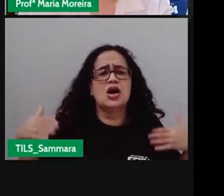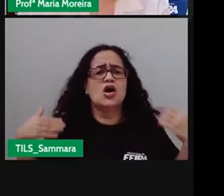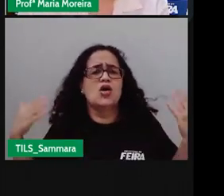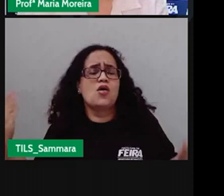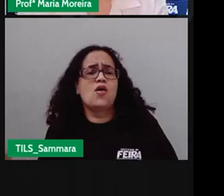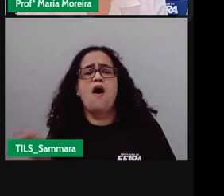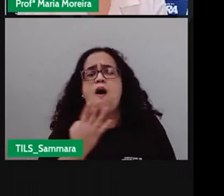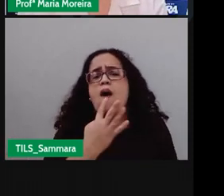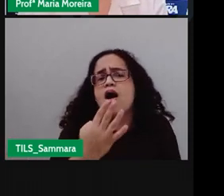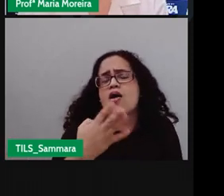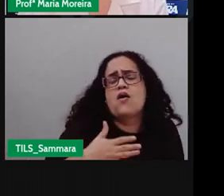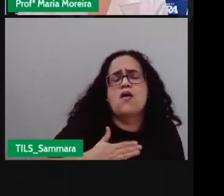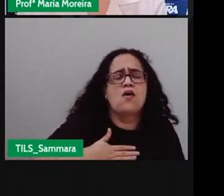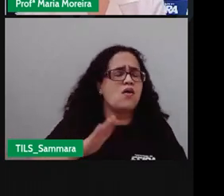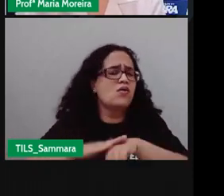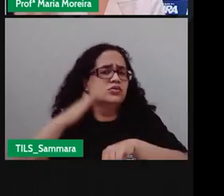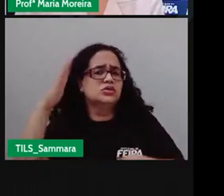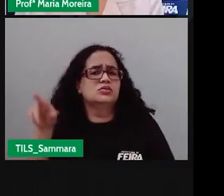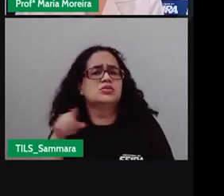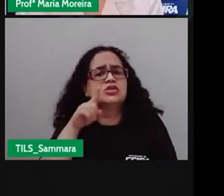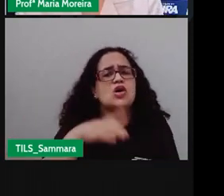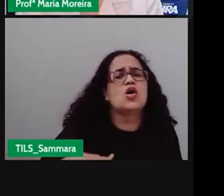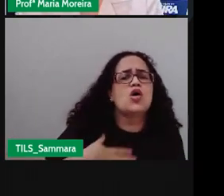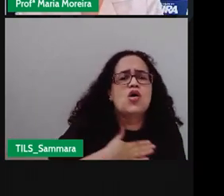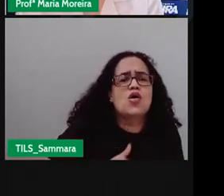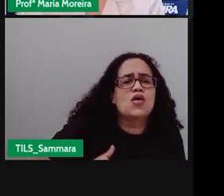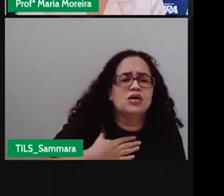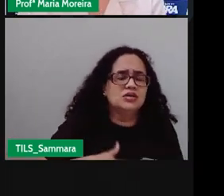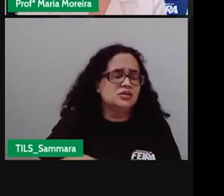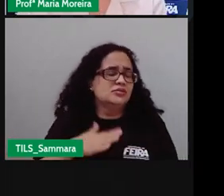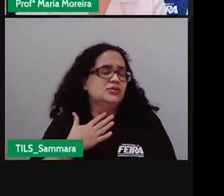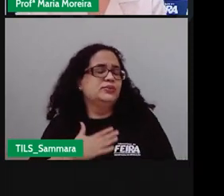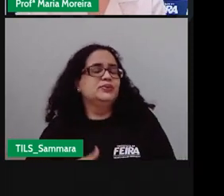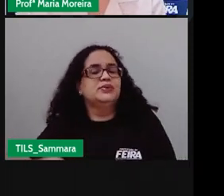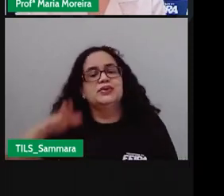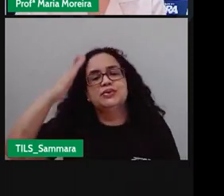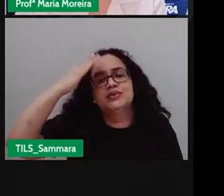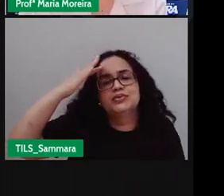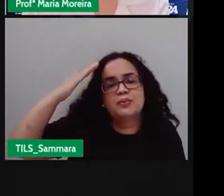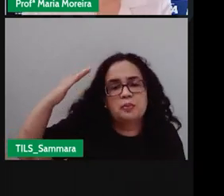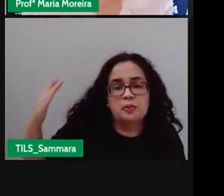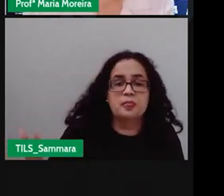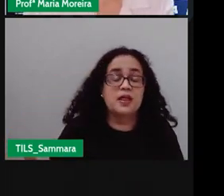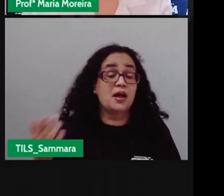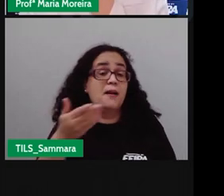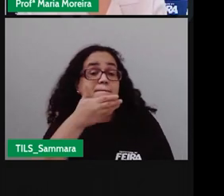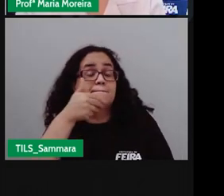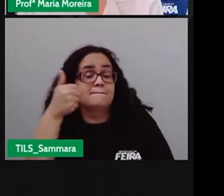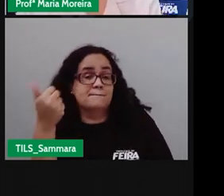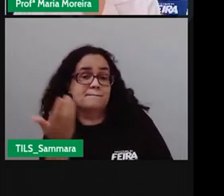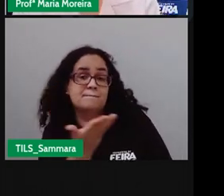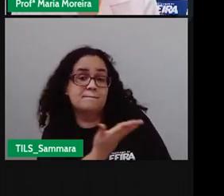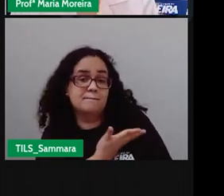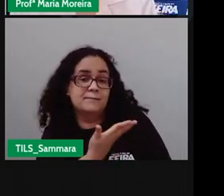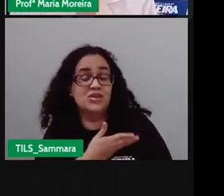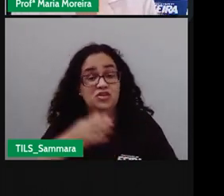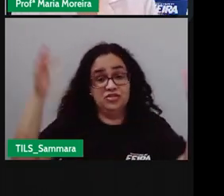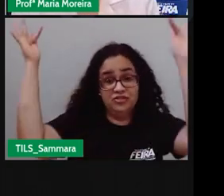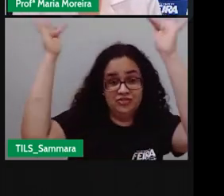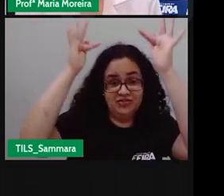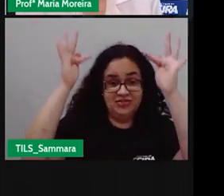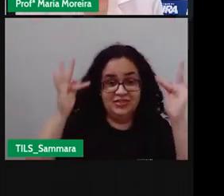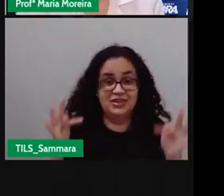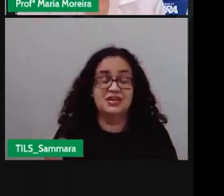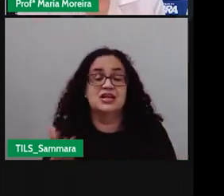a sua corporea dileta né o que você mais gosta de fazer para descansar e se distrair qual o seu melhor amigo o que te deixa feliz